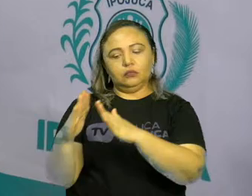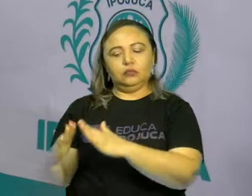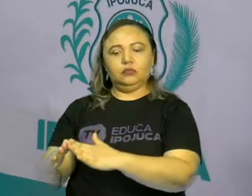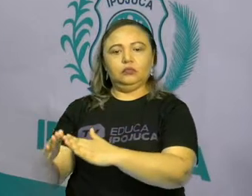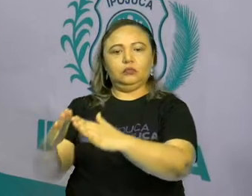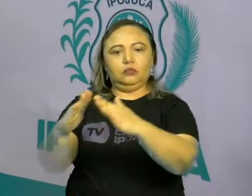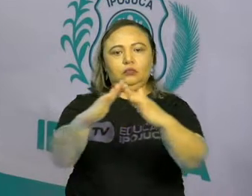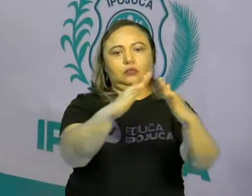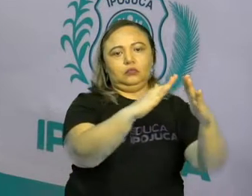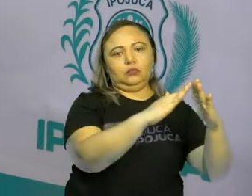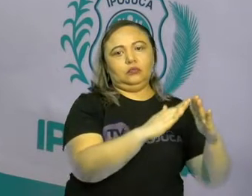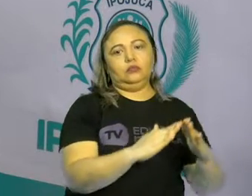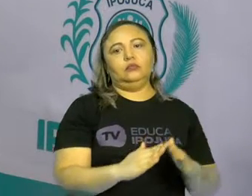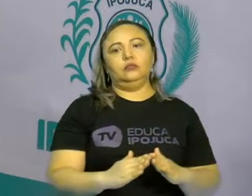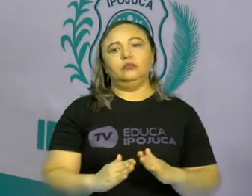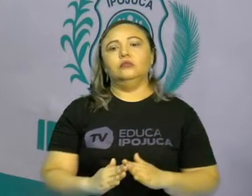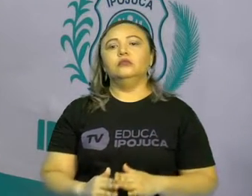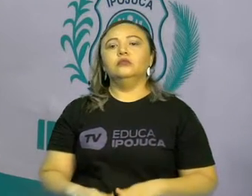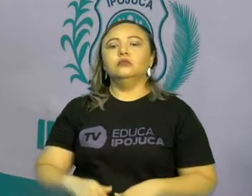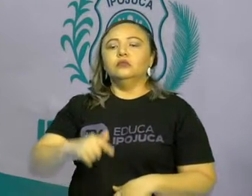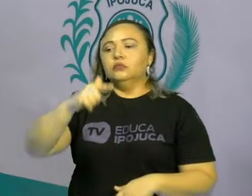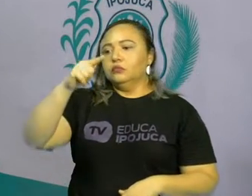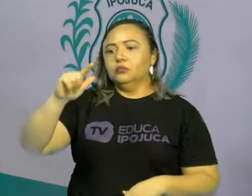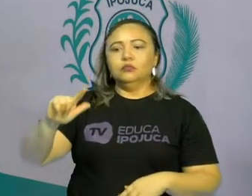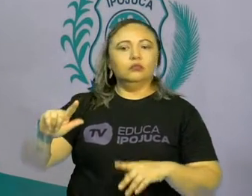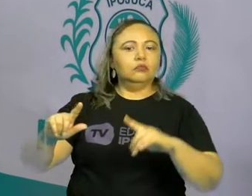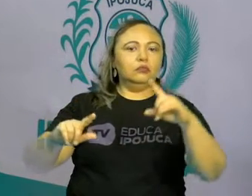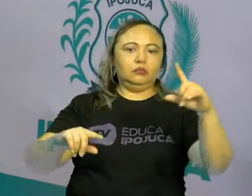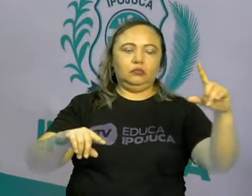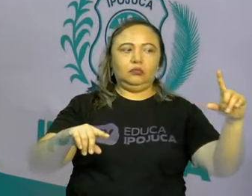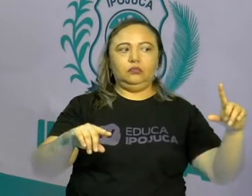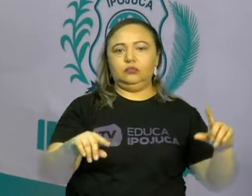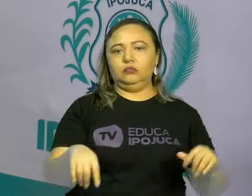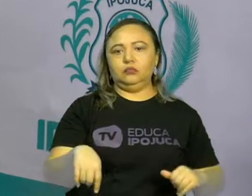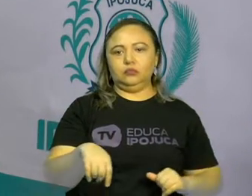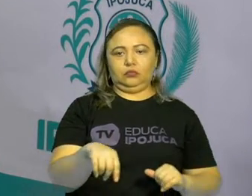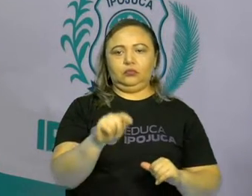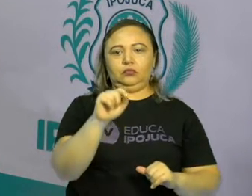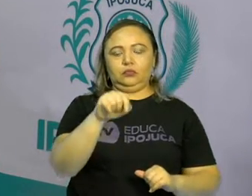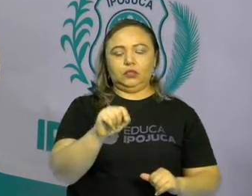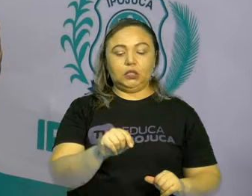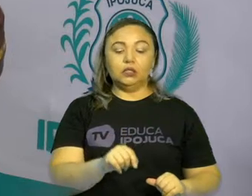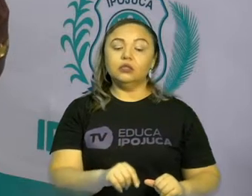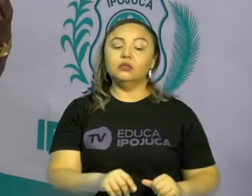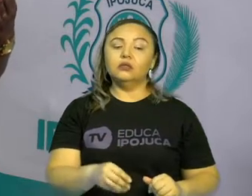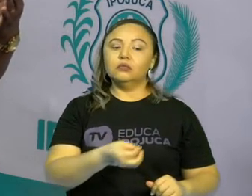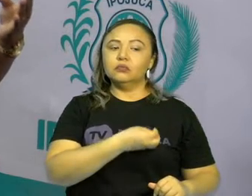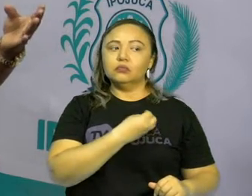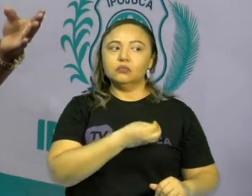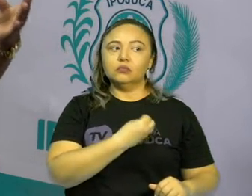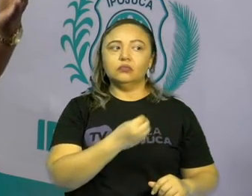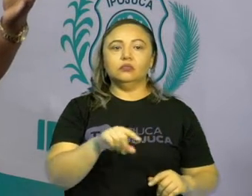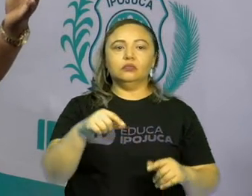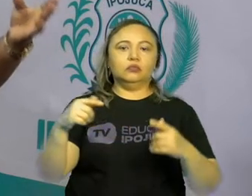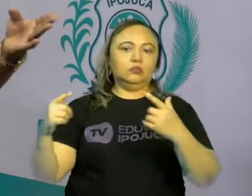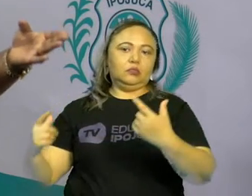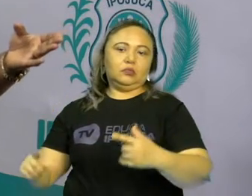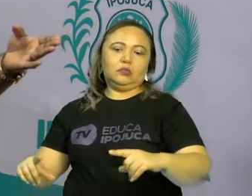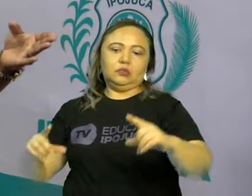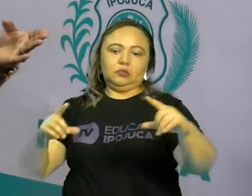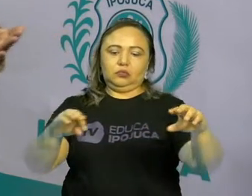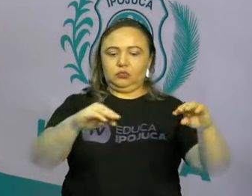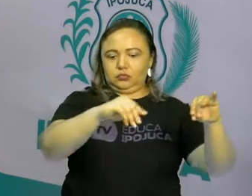outros. Então esses meios são considerados meios, ambientes